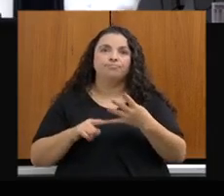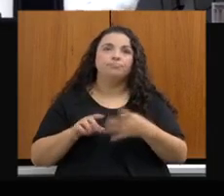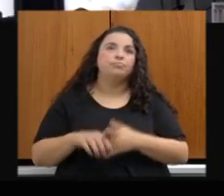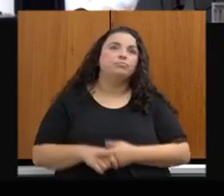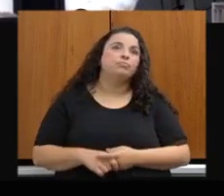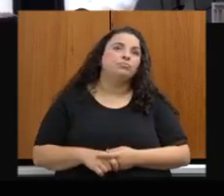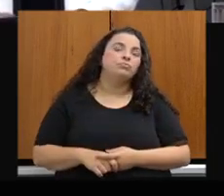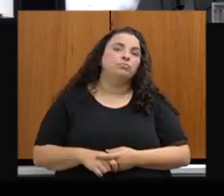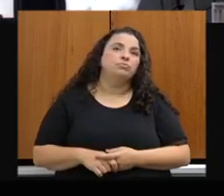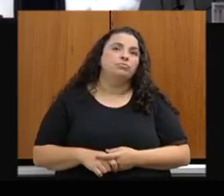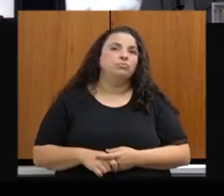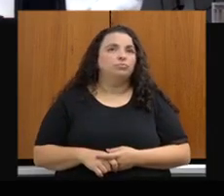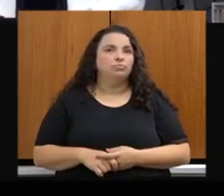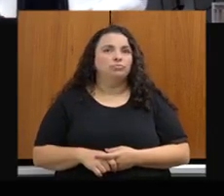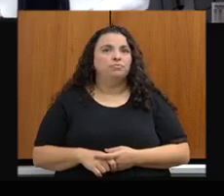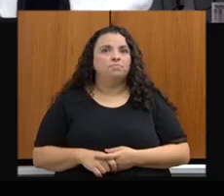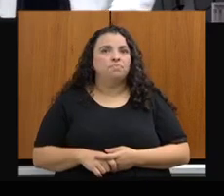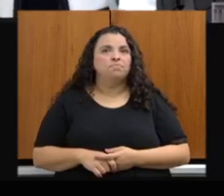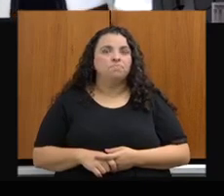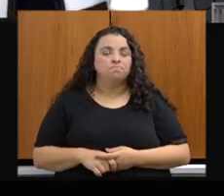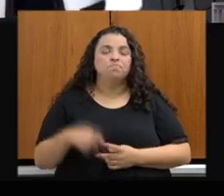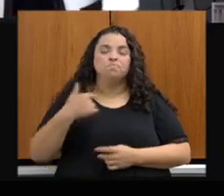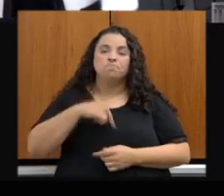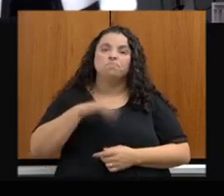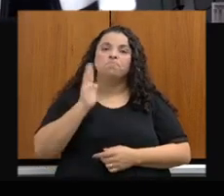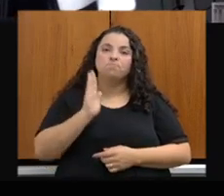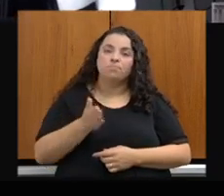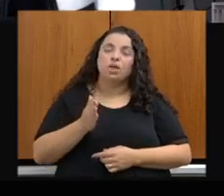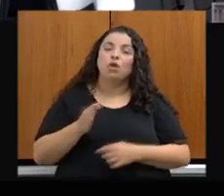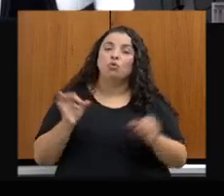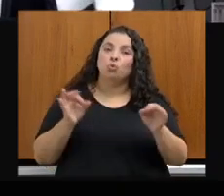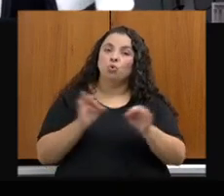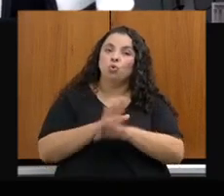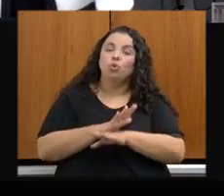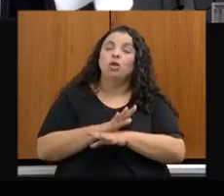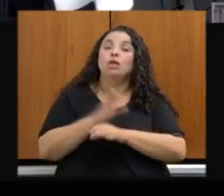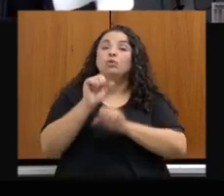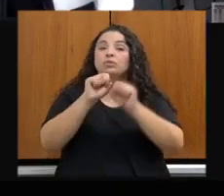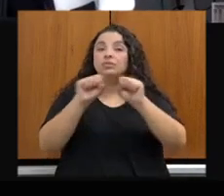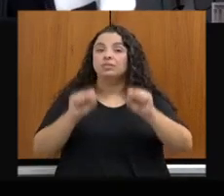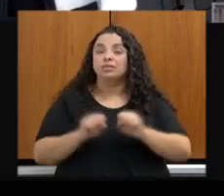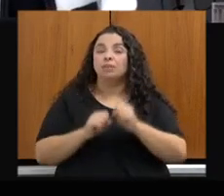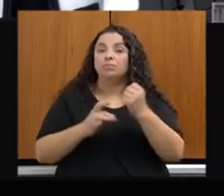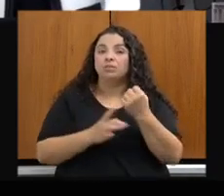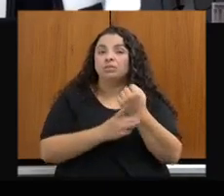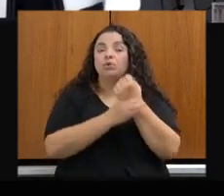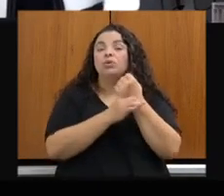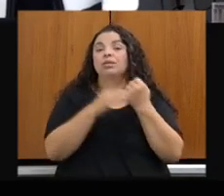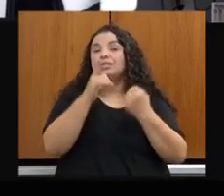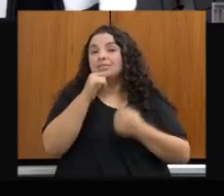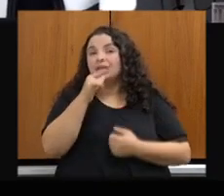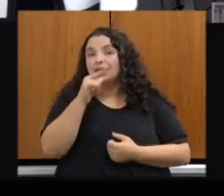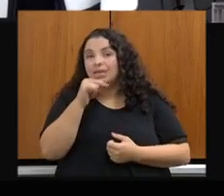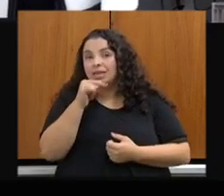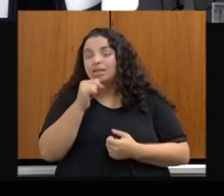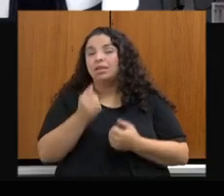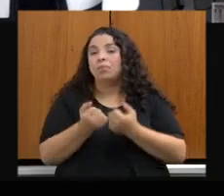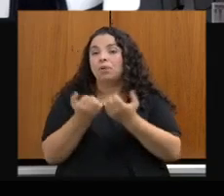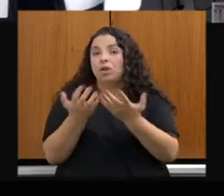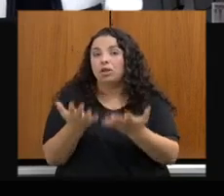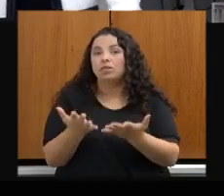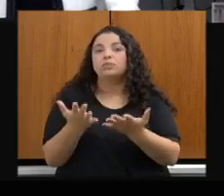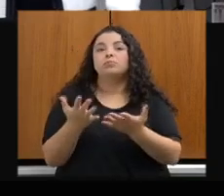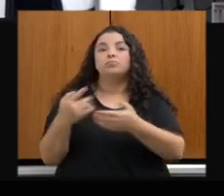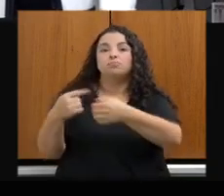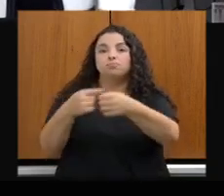Estamos também concluindo o sistema de segurança hídrica para abastecimento público para os municípios, a partir de uma